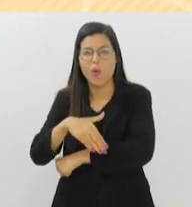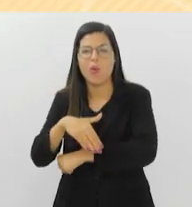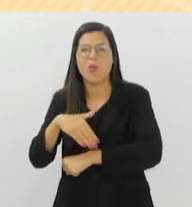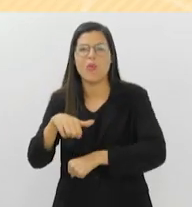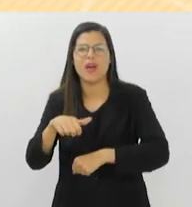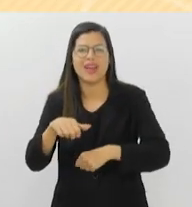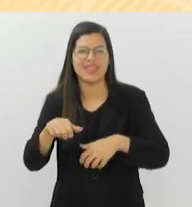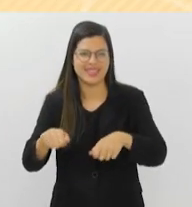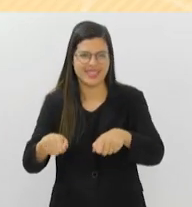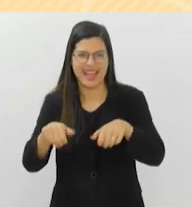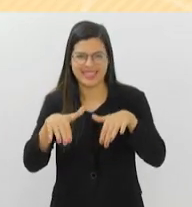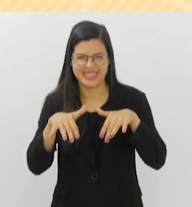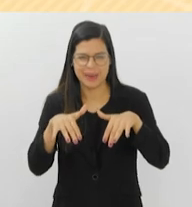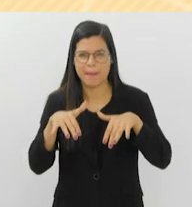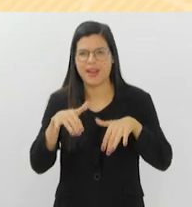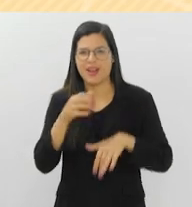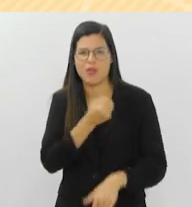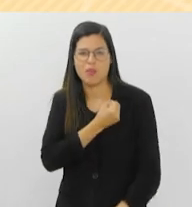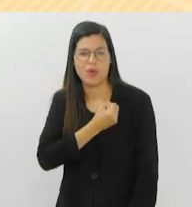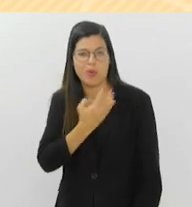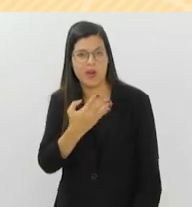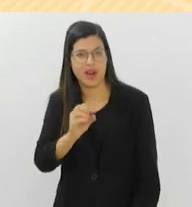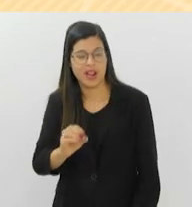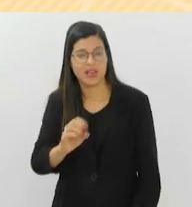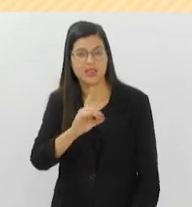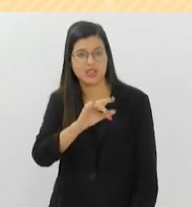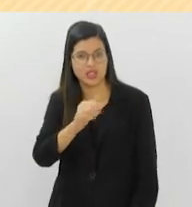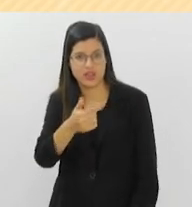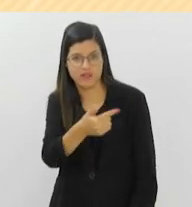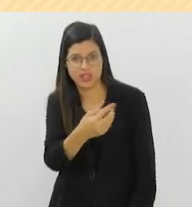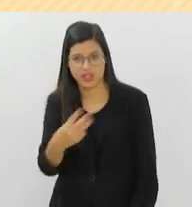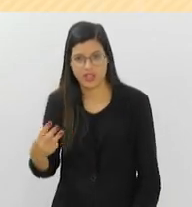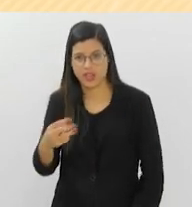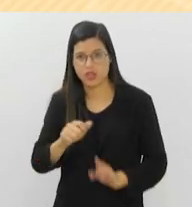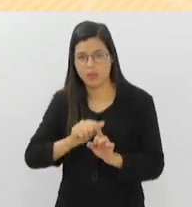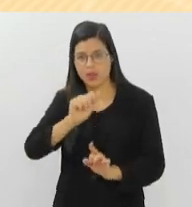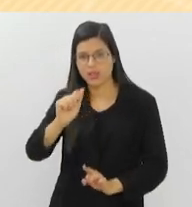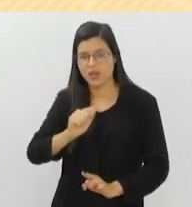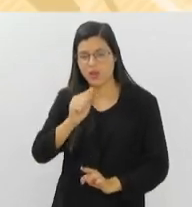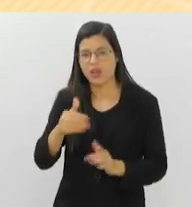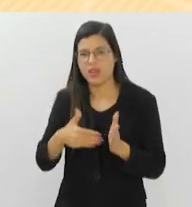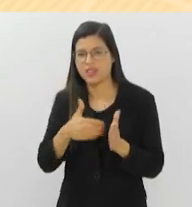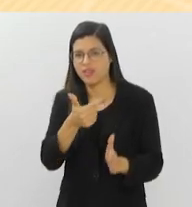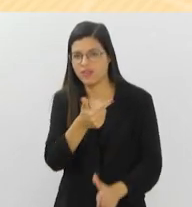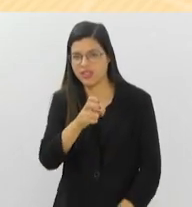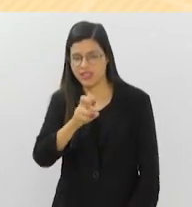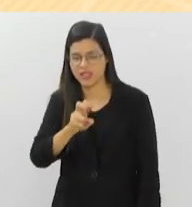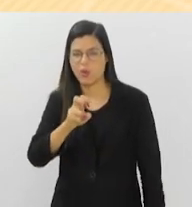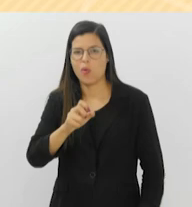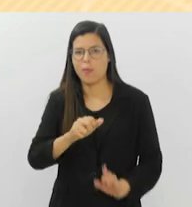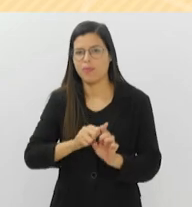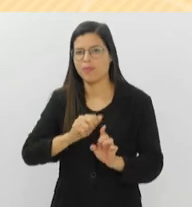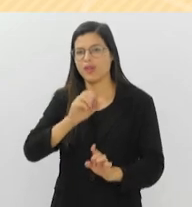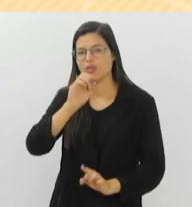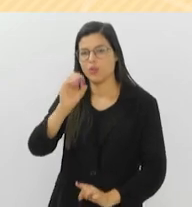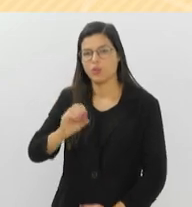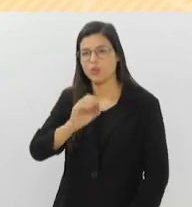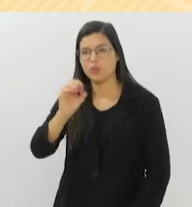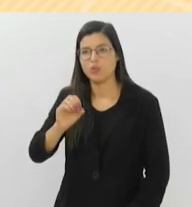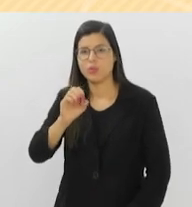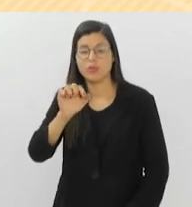número 40, de 23 de agosto a 25 de outubro. É uma exposição